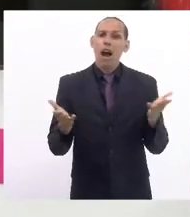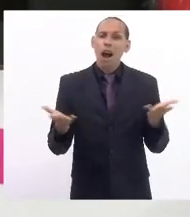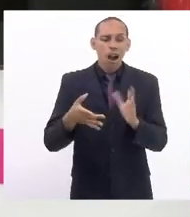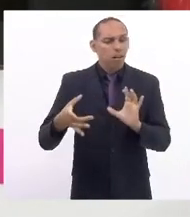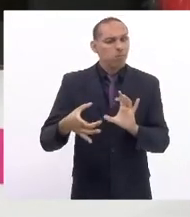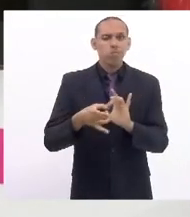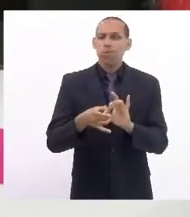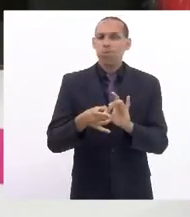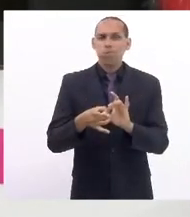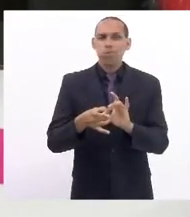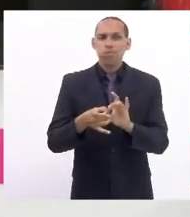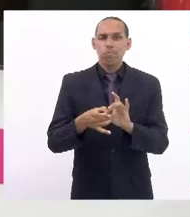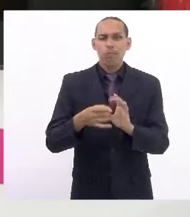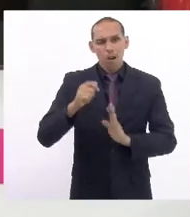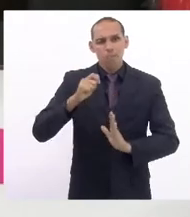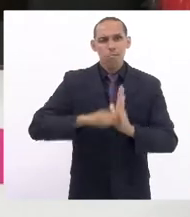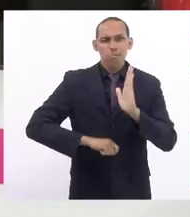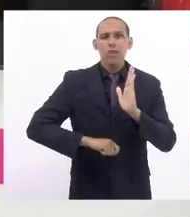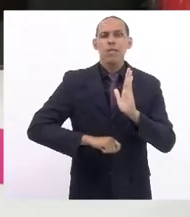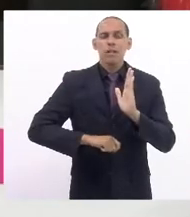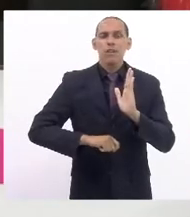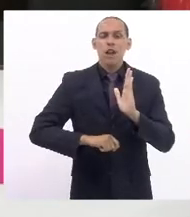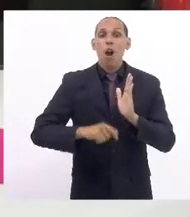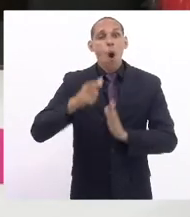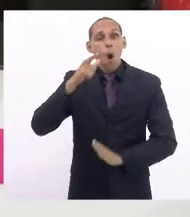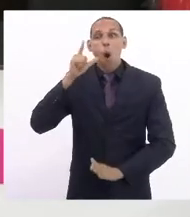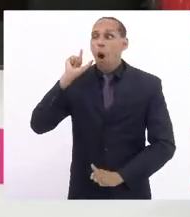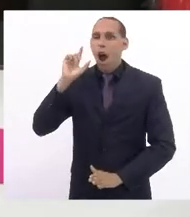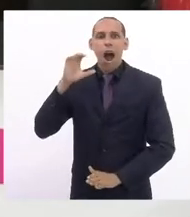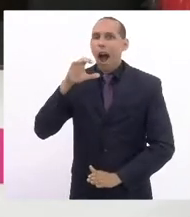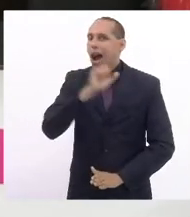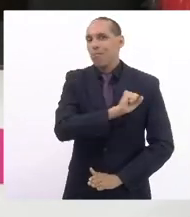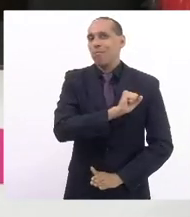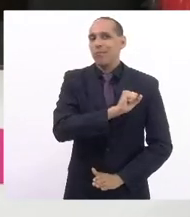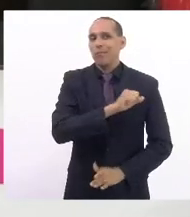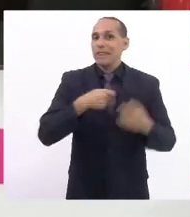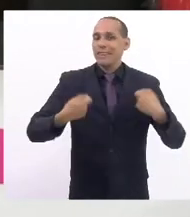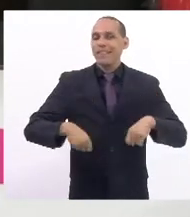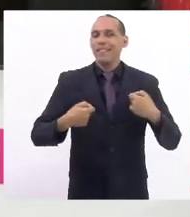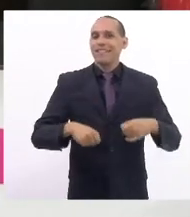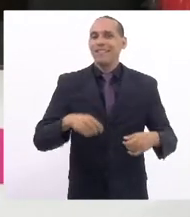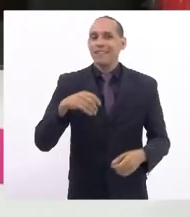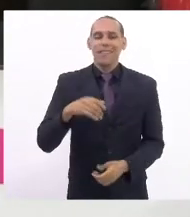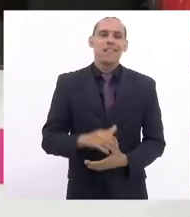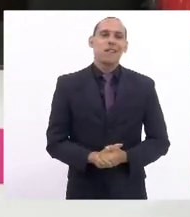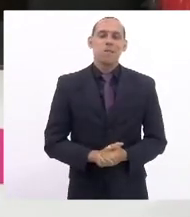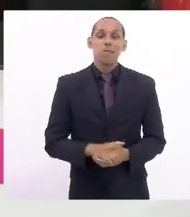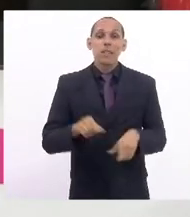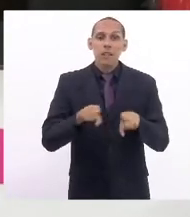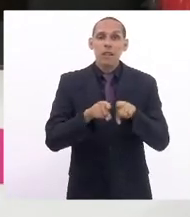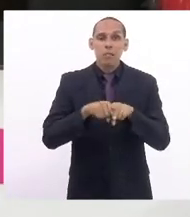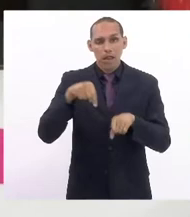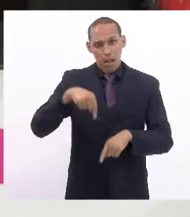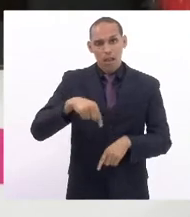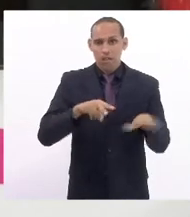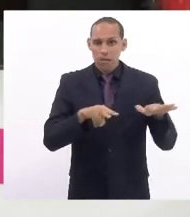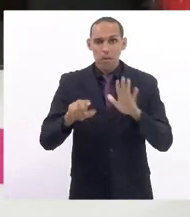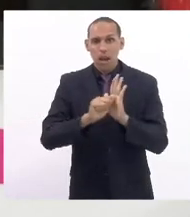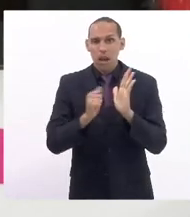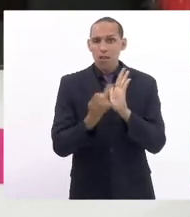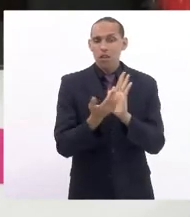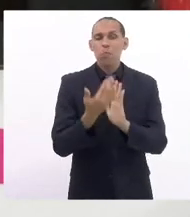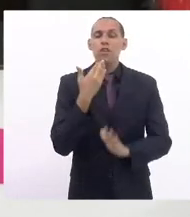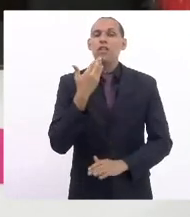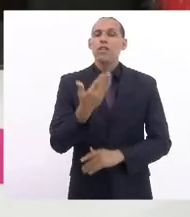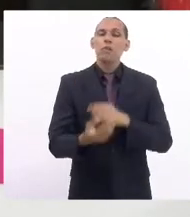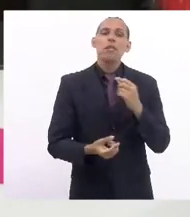firmar esses convênios isso precisa ser para ontem deputada Marta Rocha inclusive eu pedi uma agenda essa semana para tratar desse assunto que